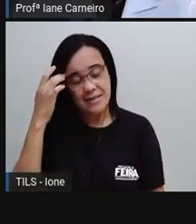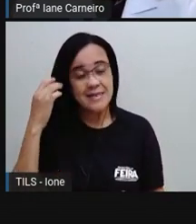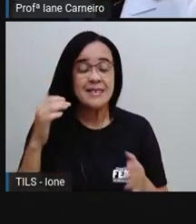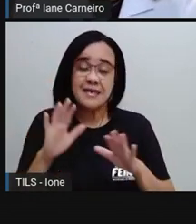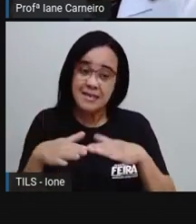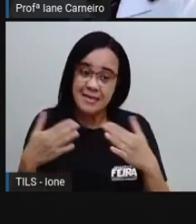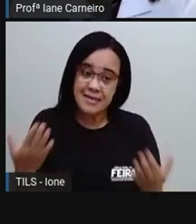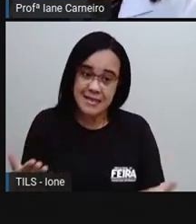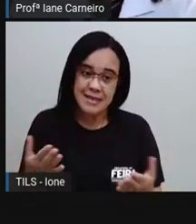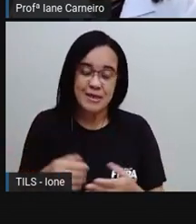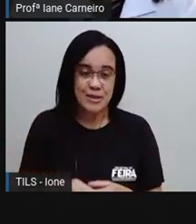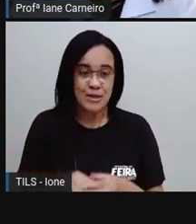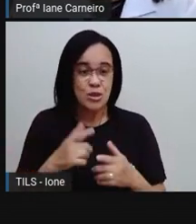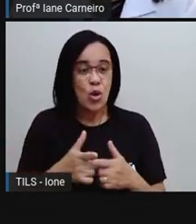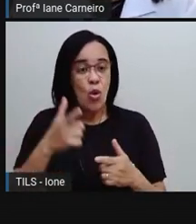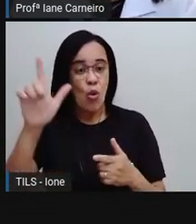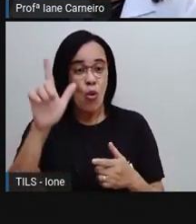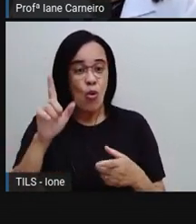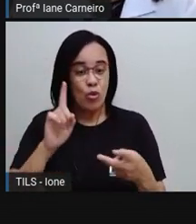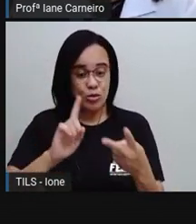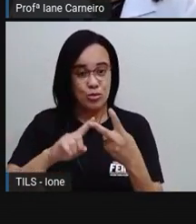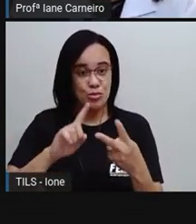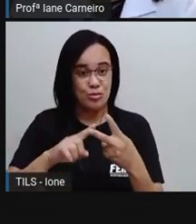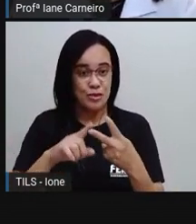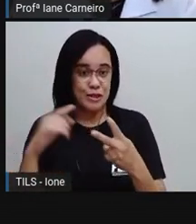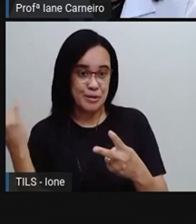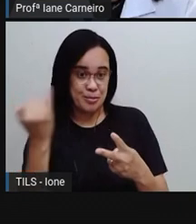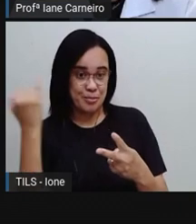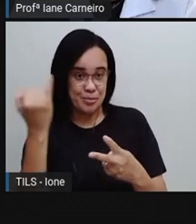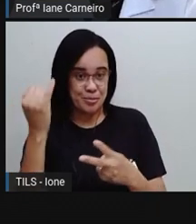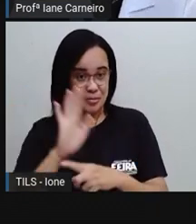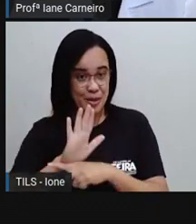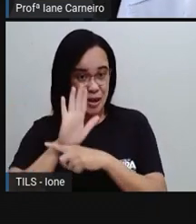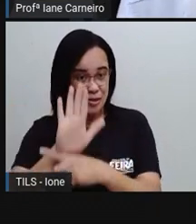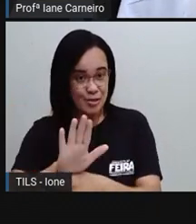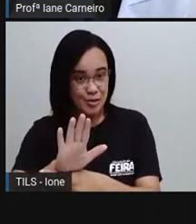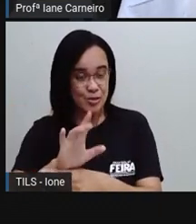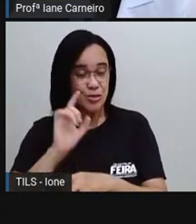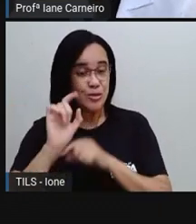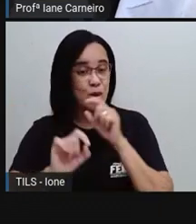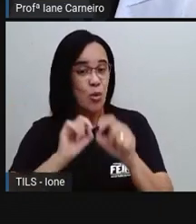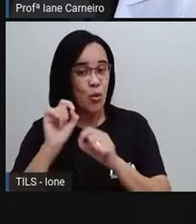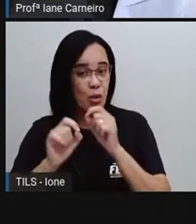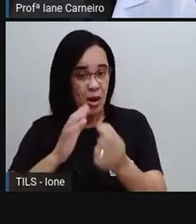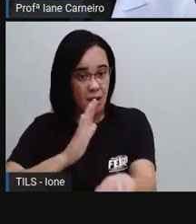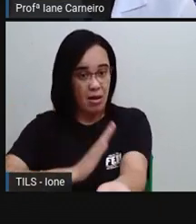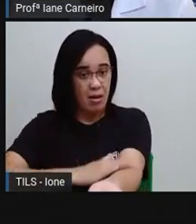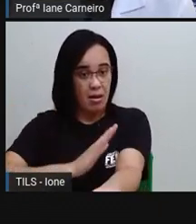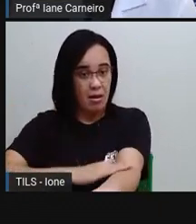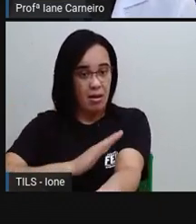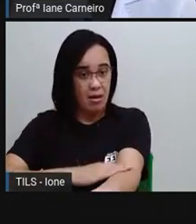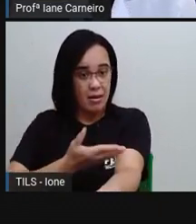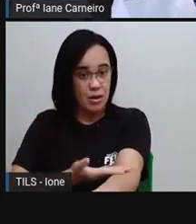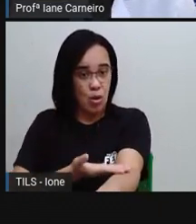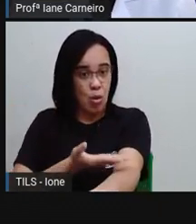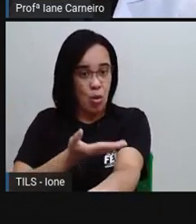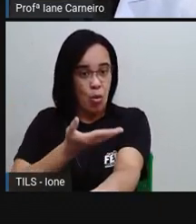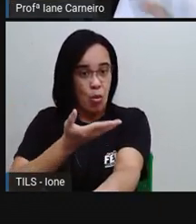Então, ó, outro benefício da água, ó, controla a pressão sanguínea. E o que quer dizer isso, Pró?